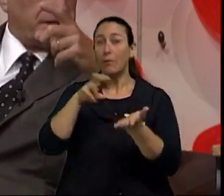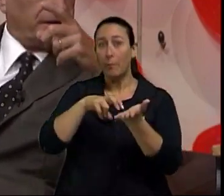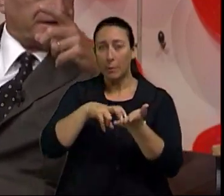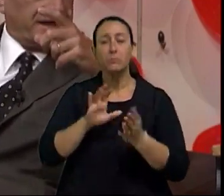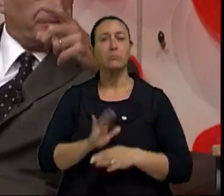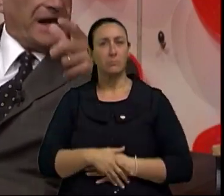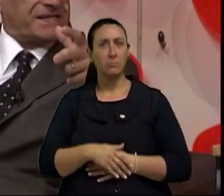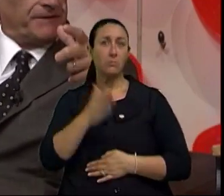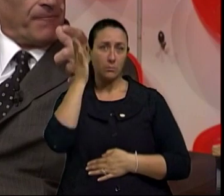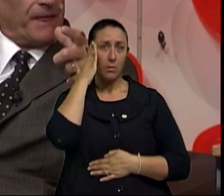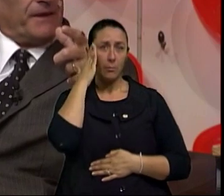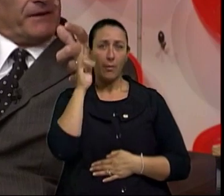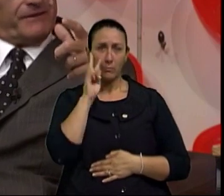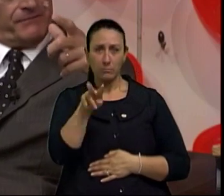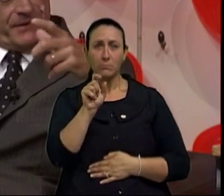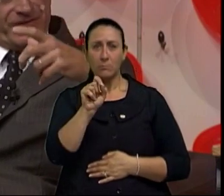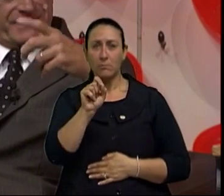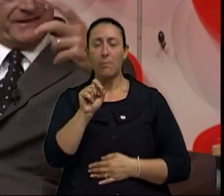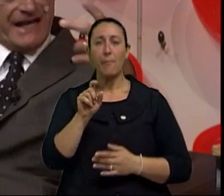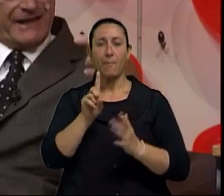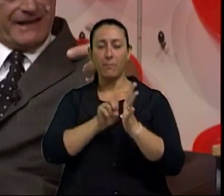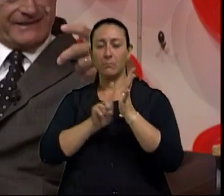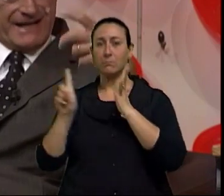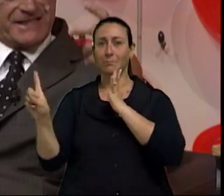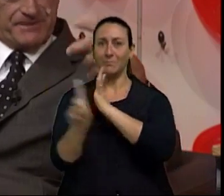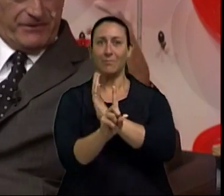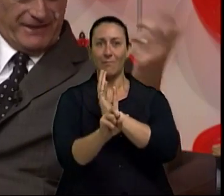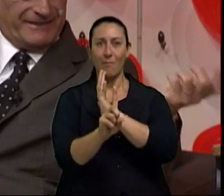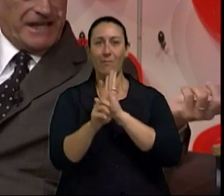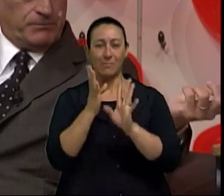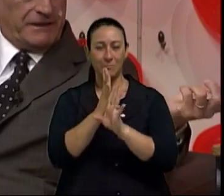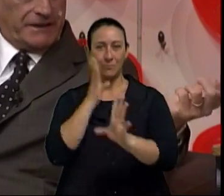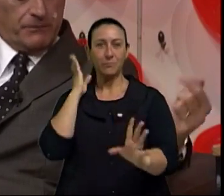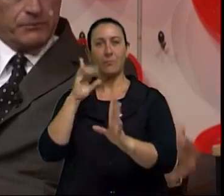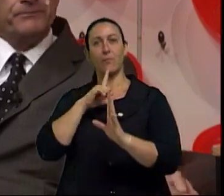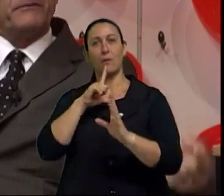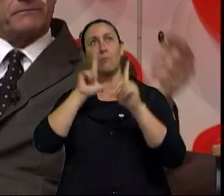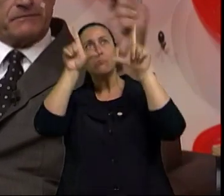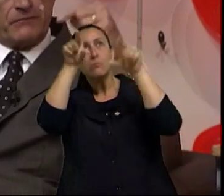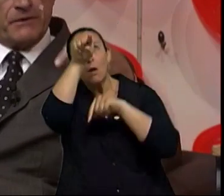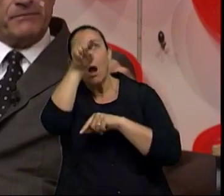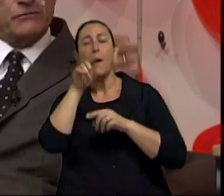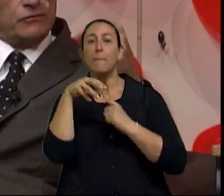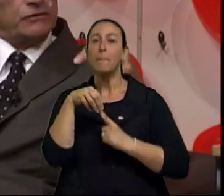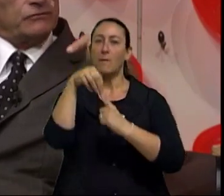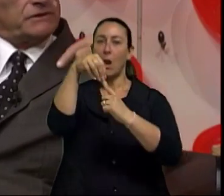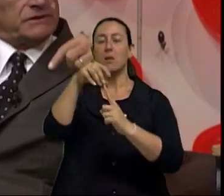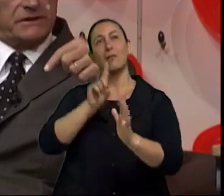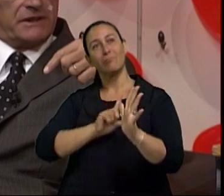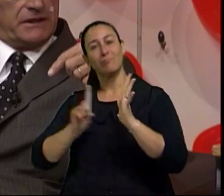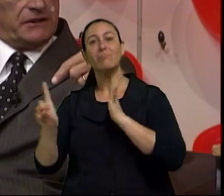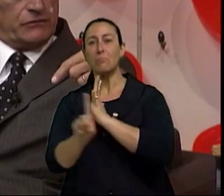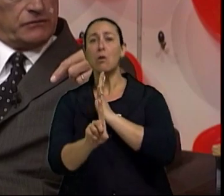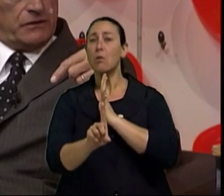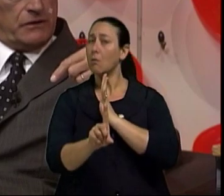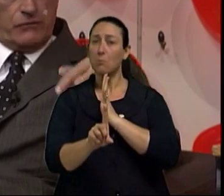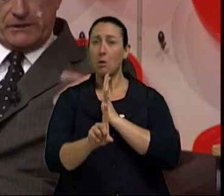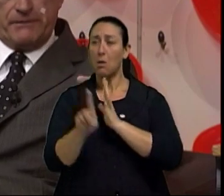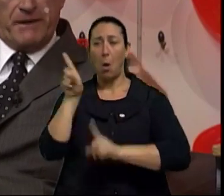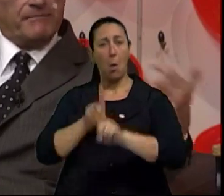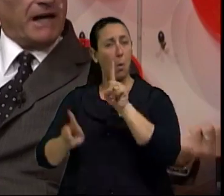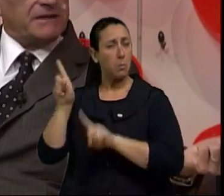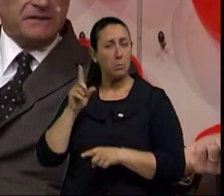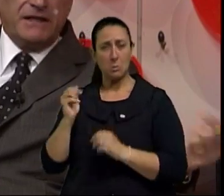onde existem essa imagem, para facilitar aquelas caixas preferenciais, por exemplo, pessoas com 60 anos,